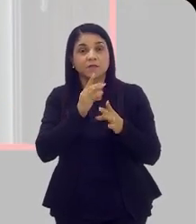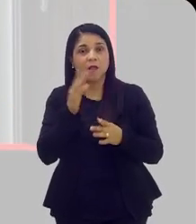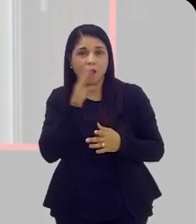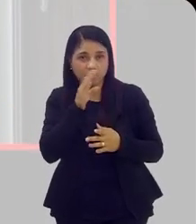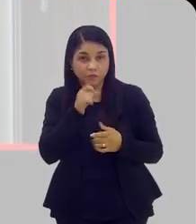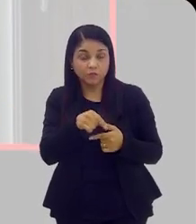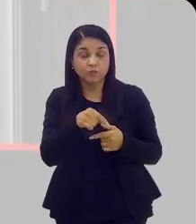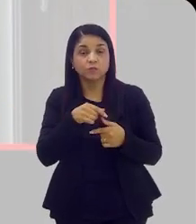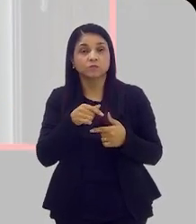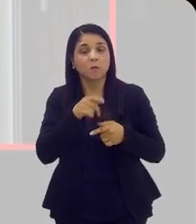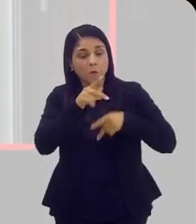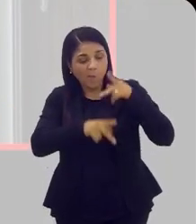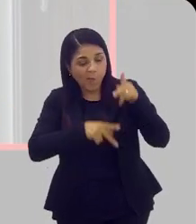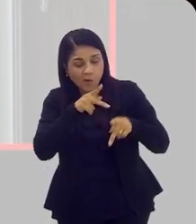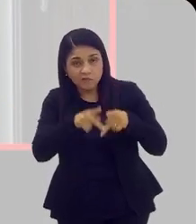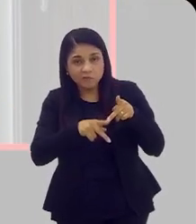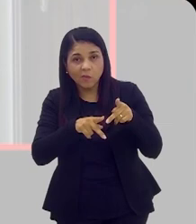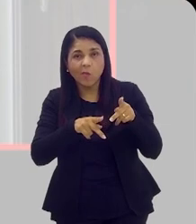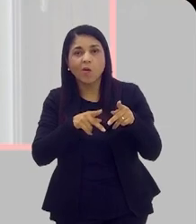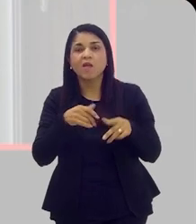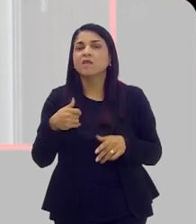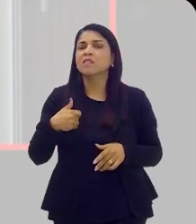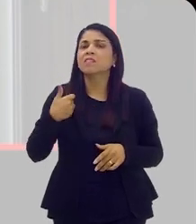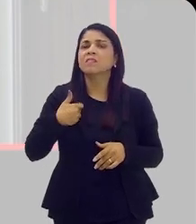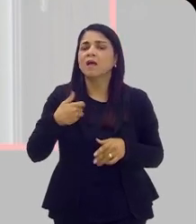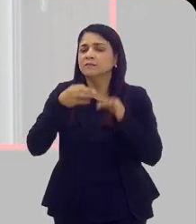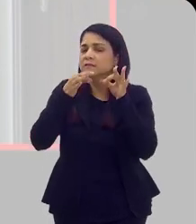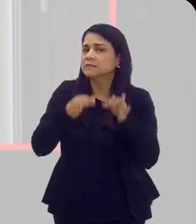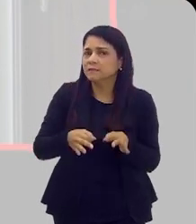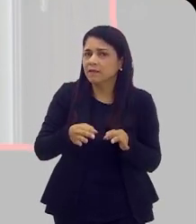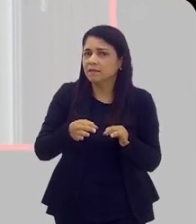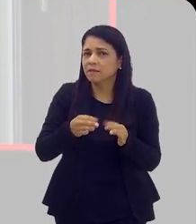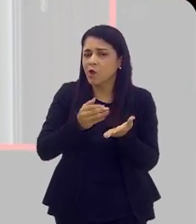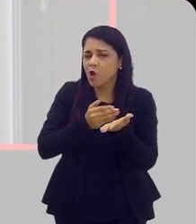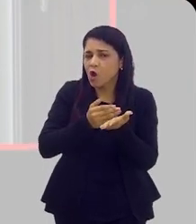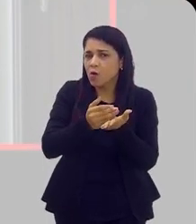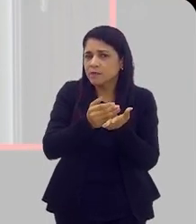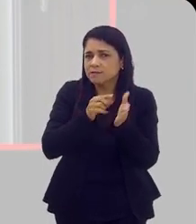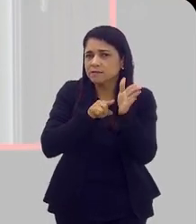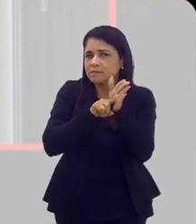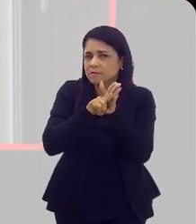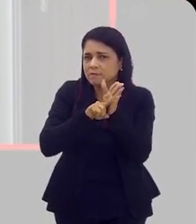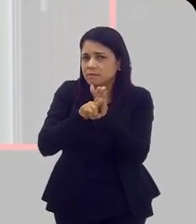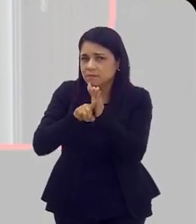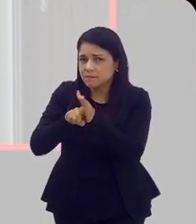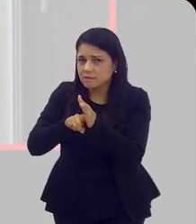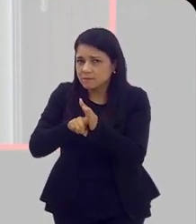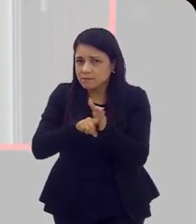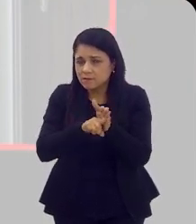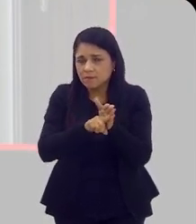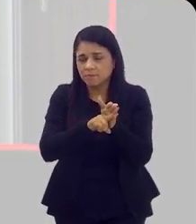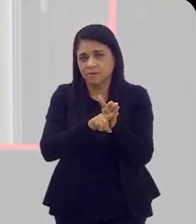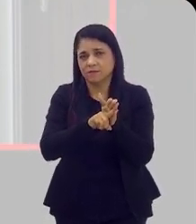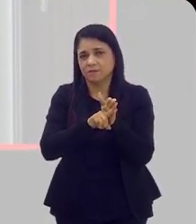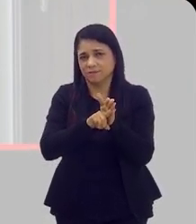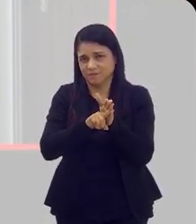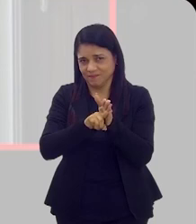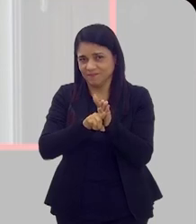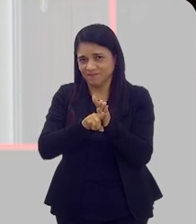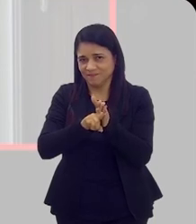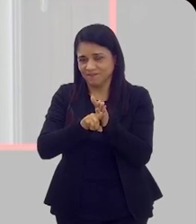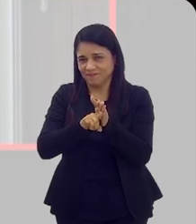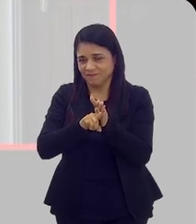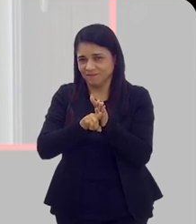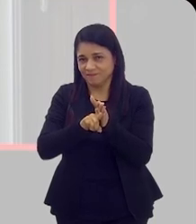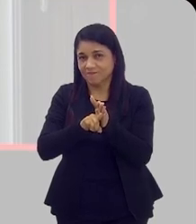de forma geral, em que idade é necessário começar a fazer esses exames preventivos?